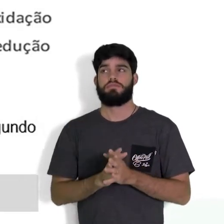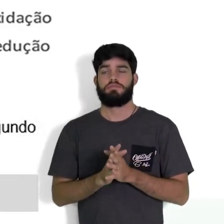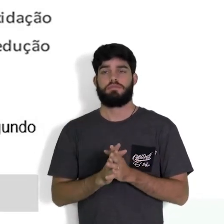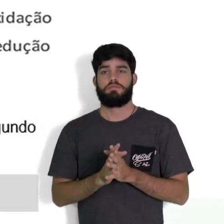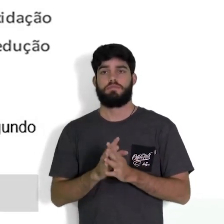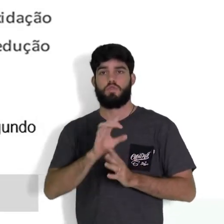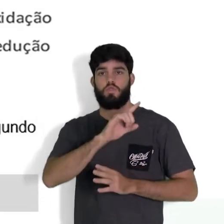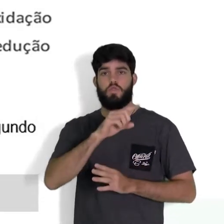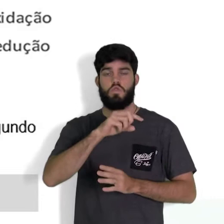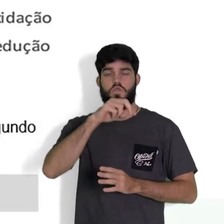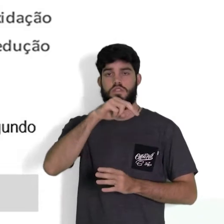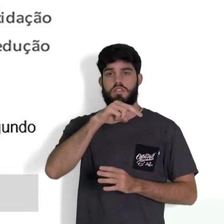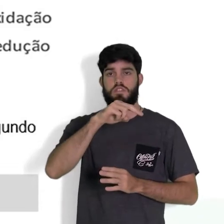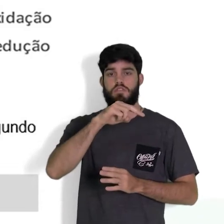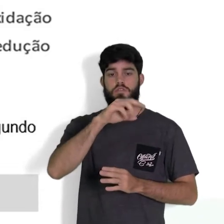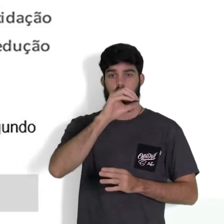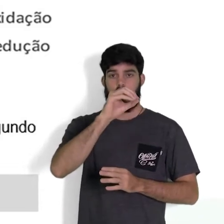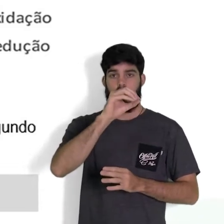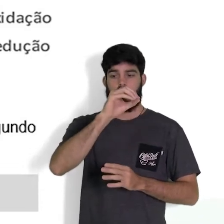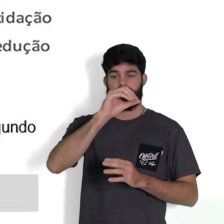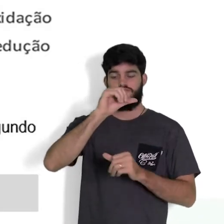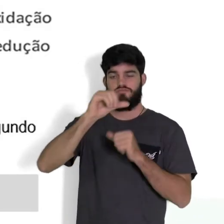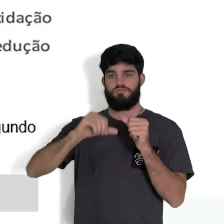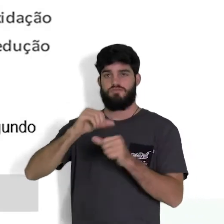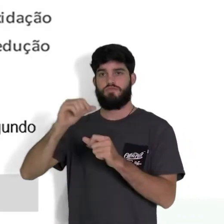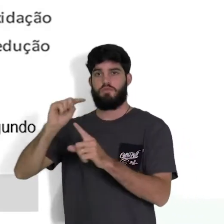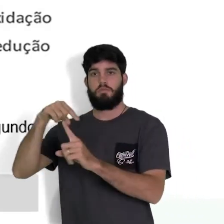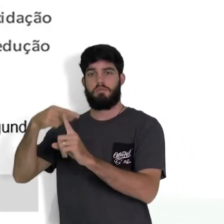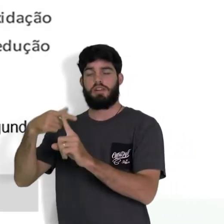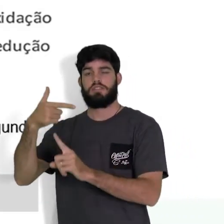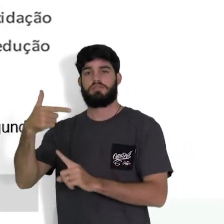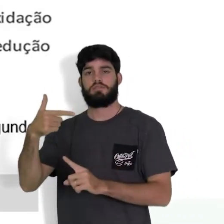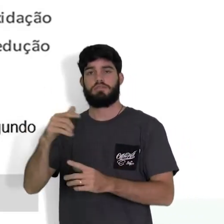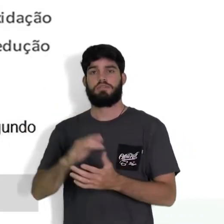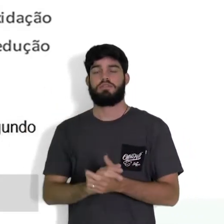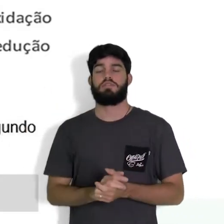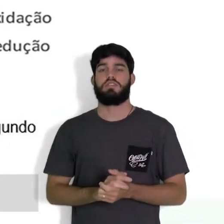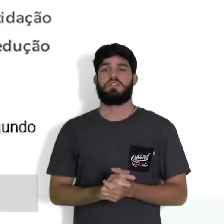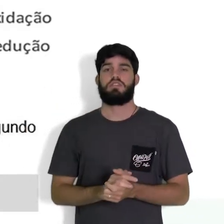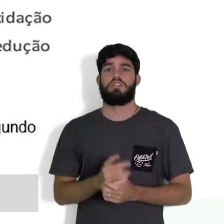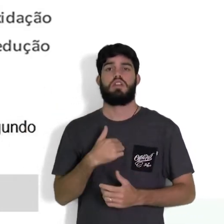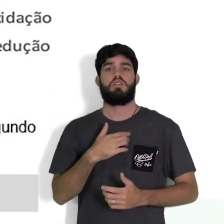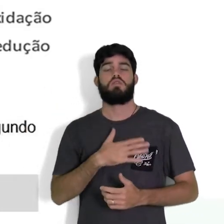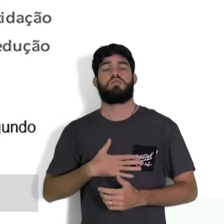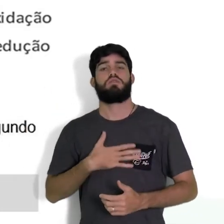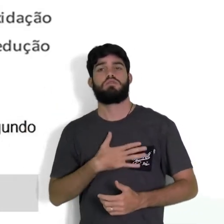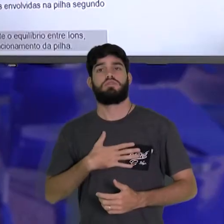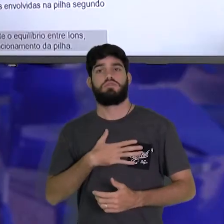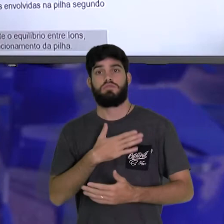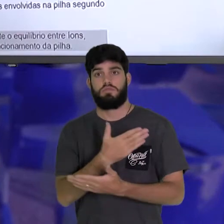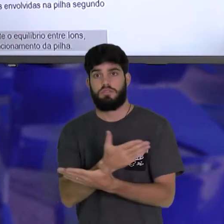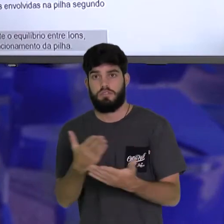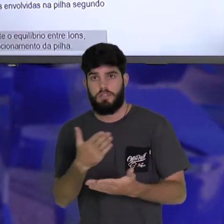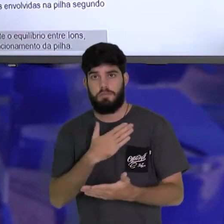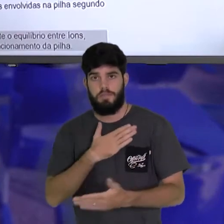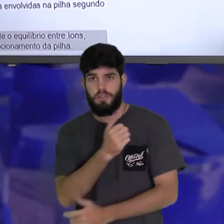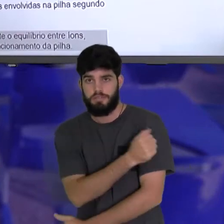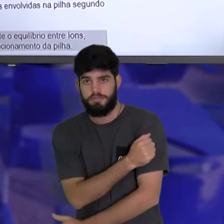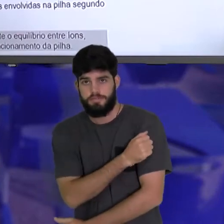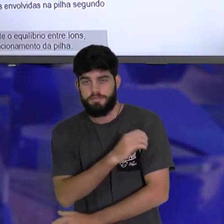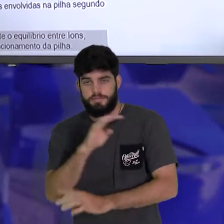passa de zero para mais dois. É fato. E eu gostaria que você, meu querido aluno que está